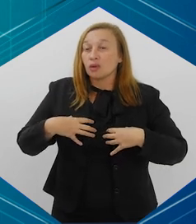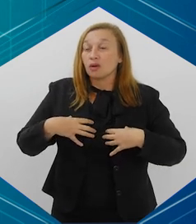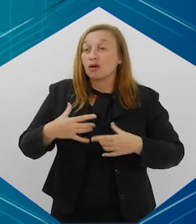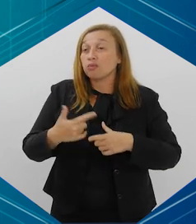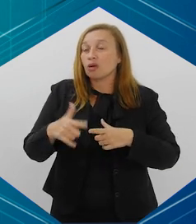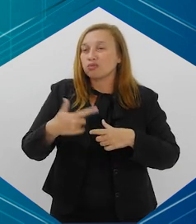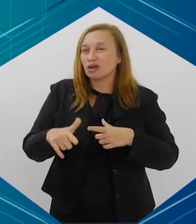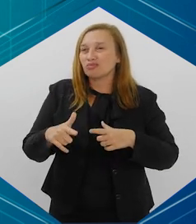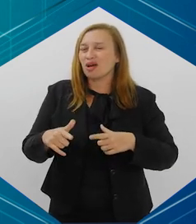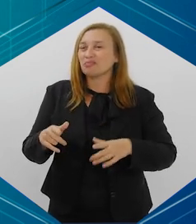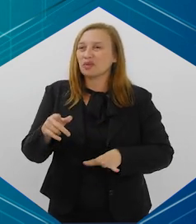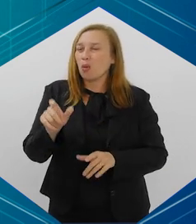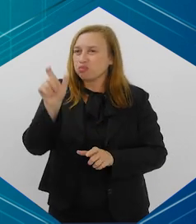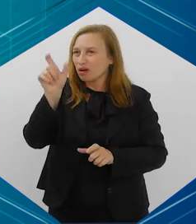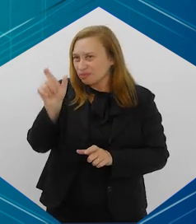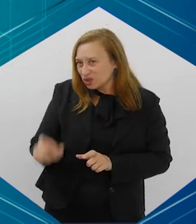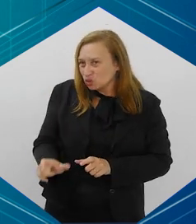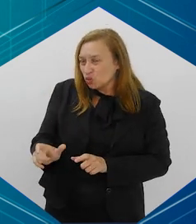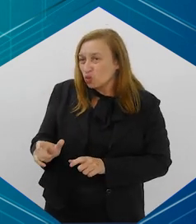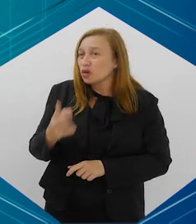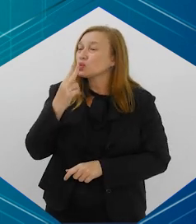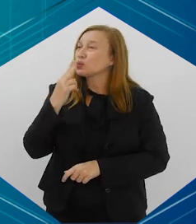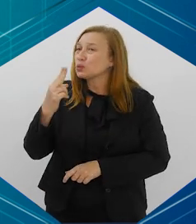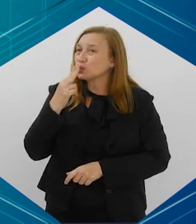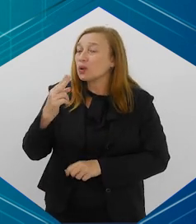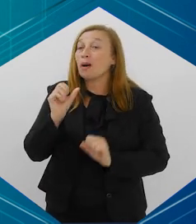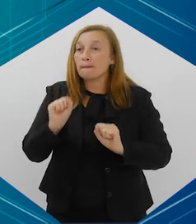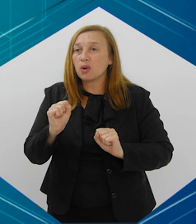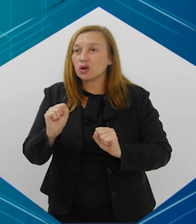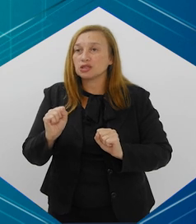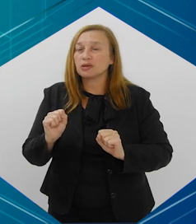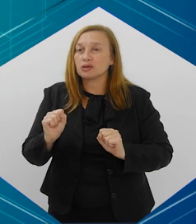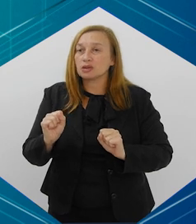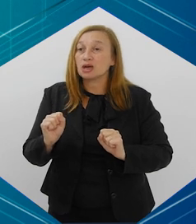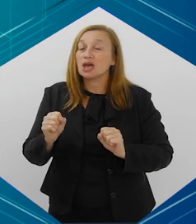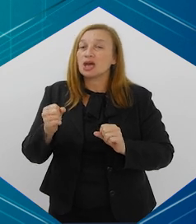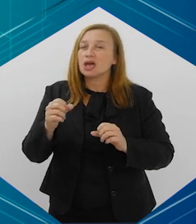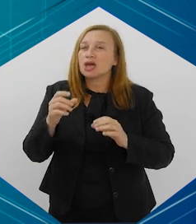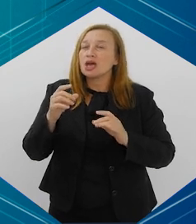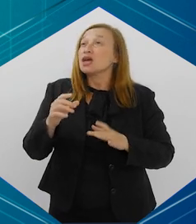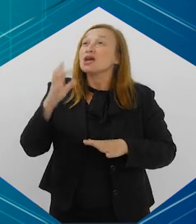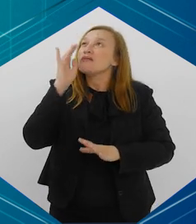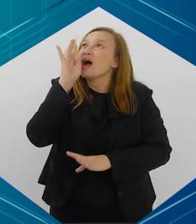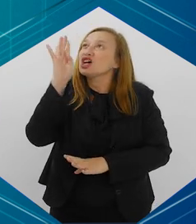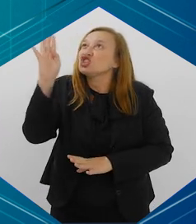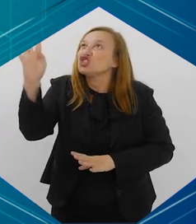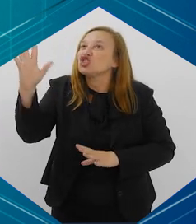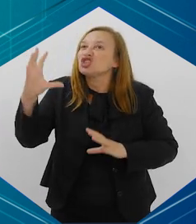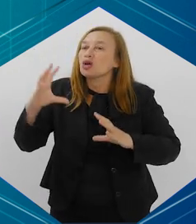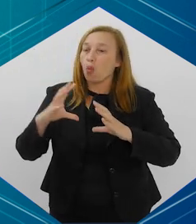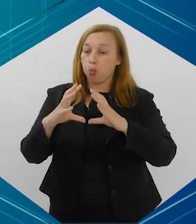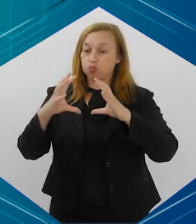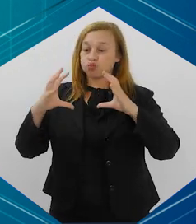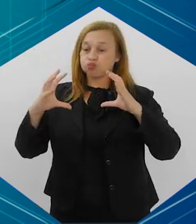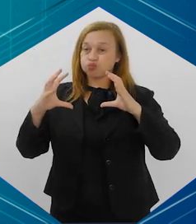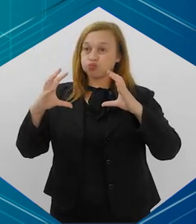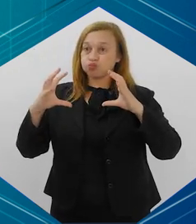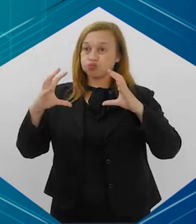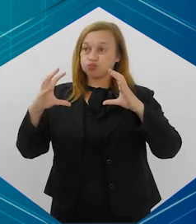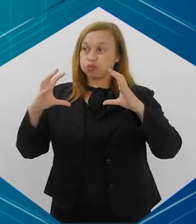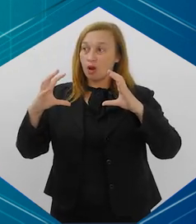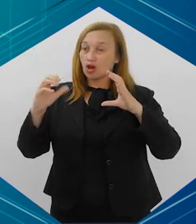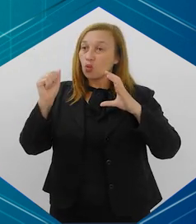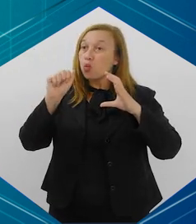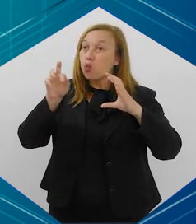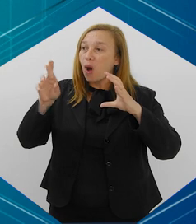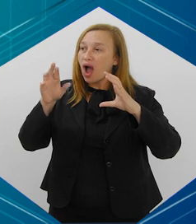pessoa que fuma pode ter o pulmão simplesmente colapsa. Imagina o balão de gás que inflou. Imagina que esse ar